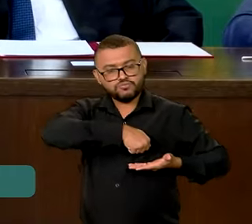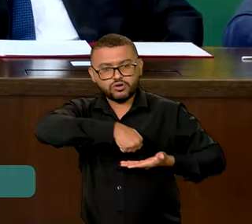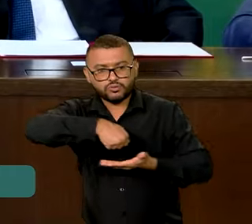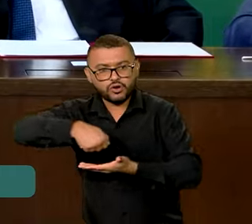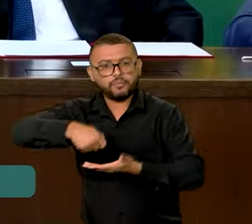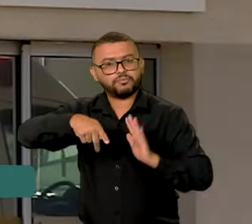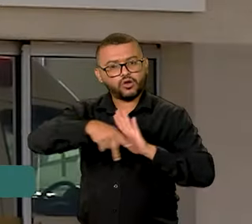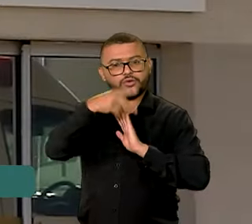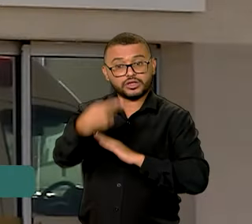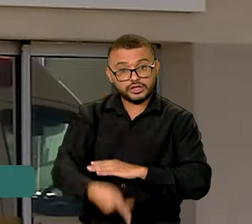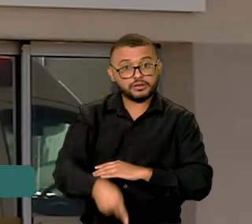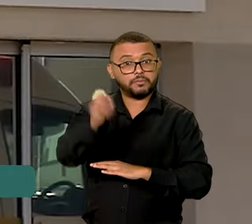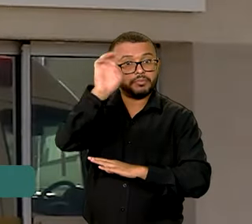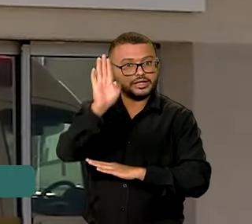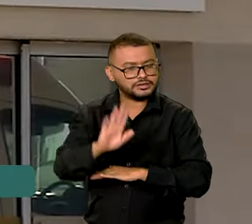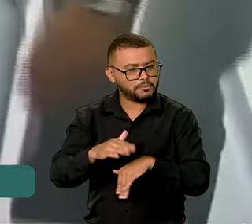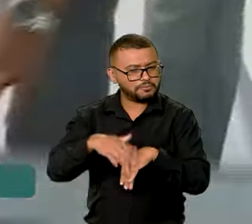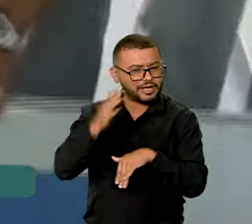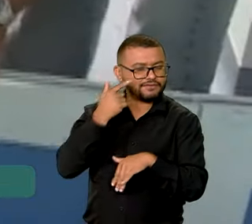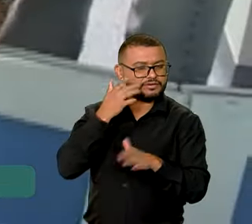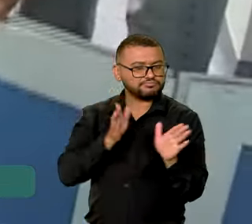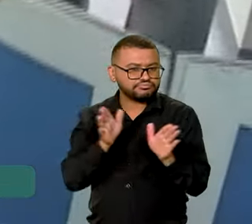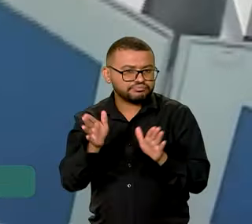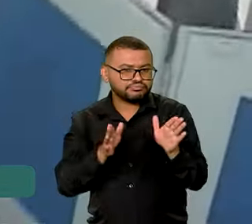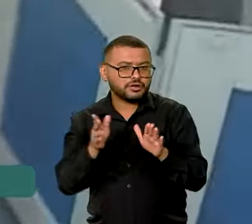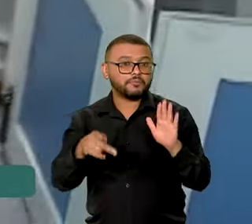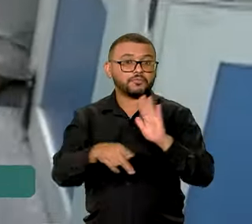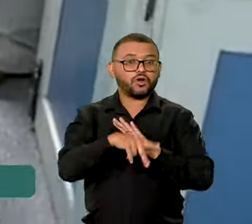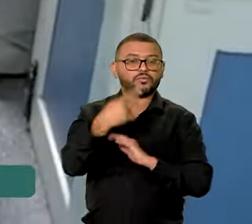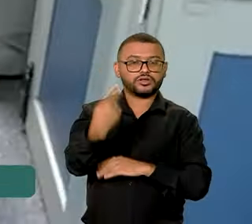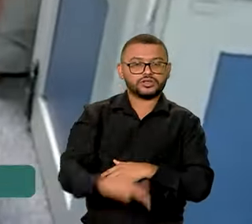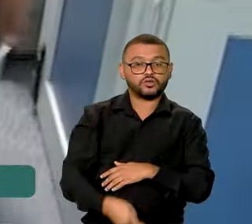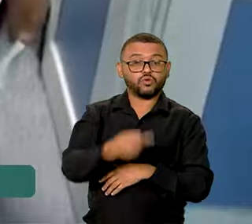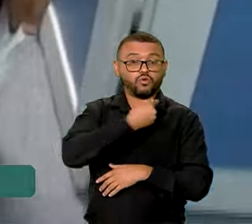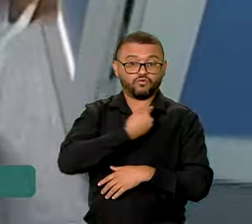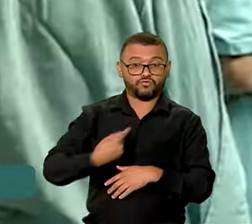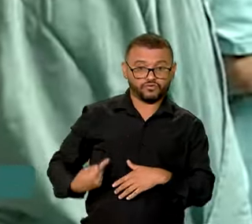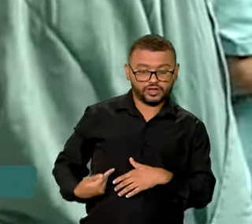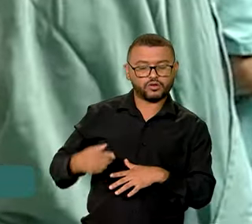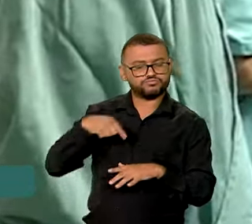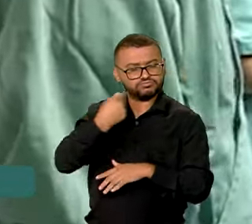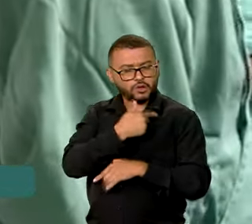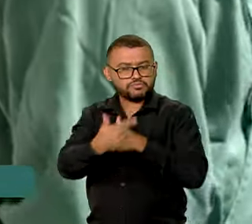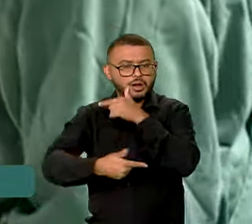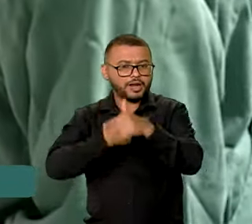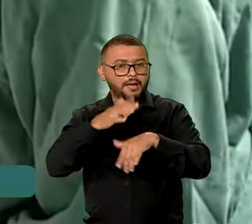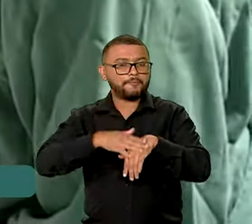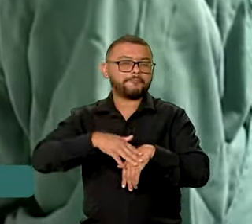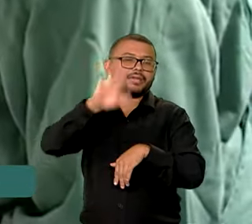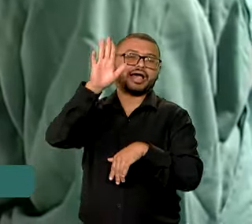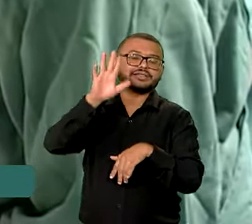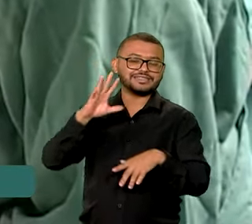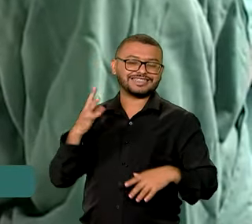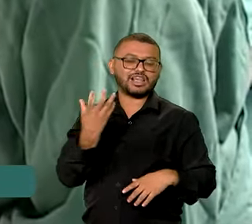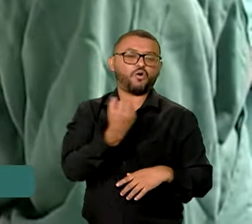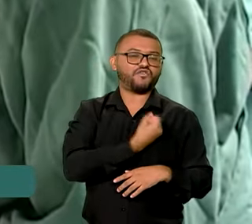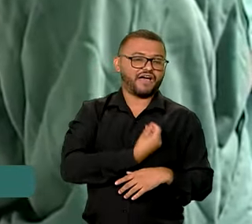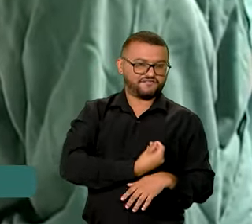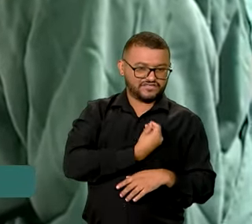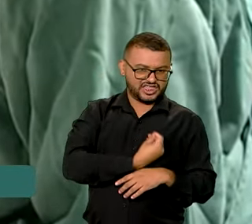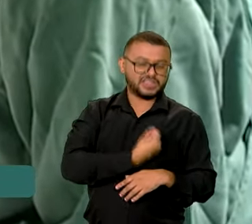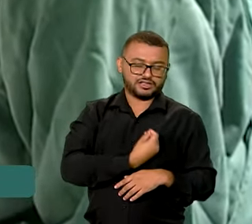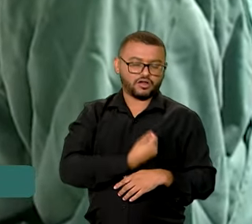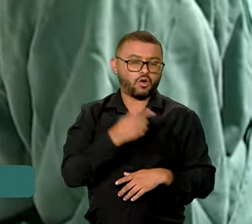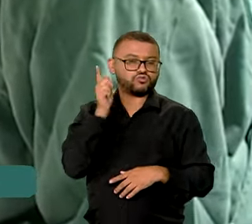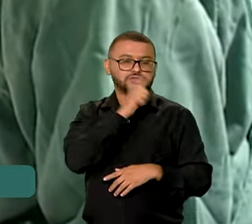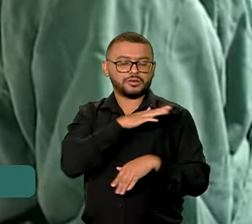órgãos do Brasil de maneira transversal dentro do nosso governo, para que a gente possa cada vez mais salvar vidas e,